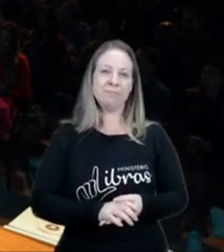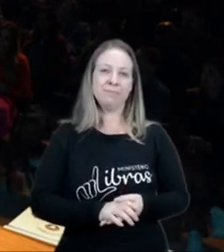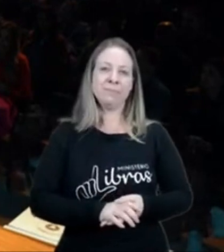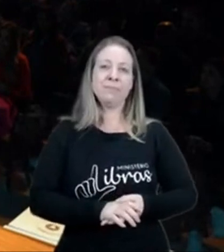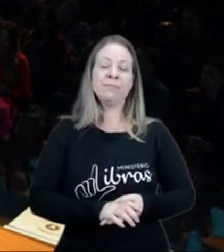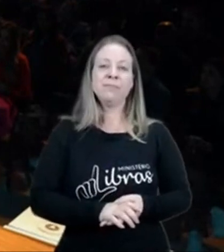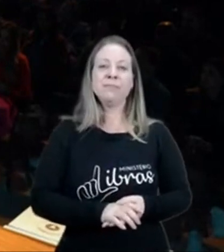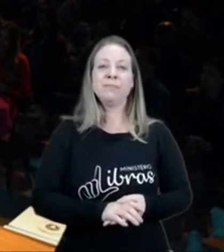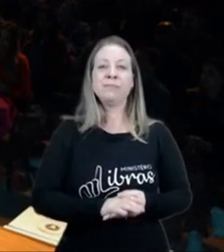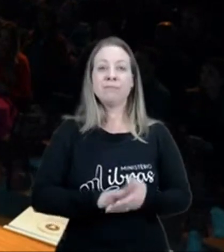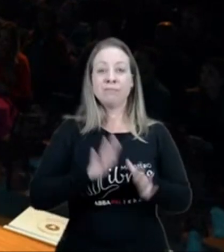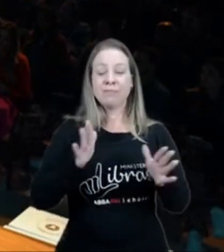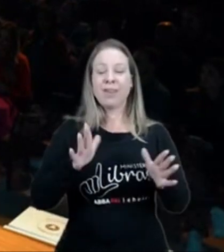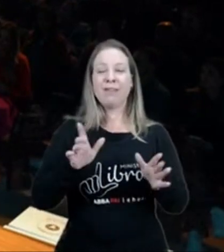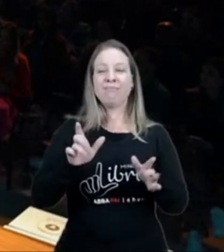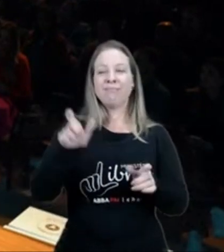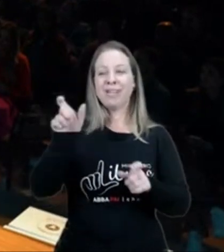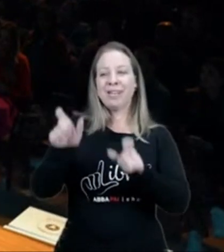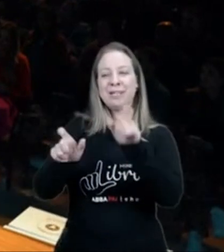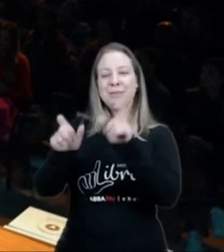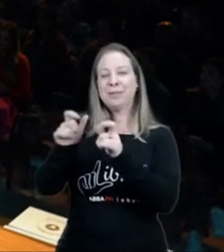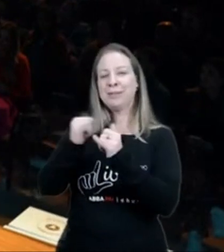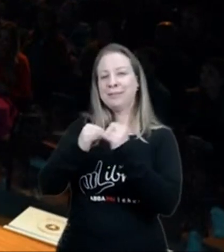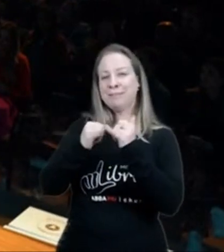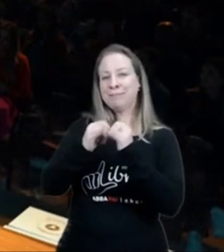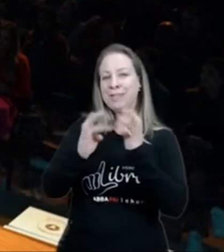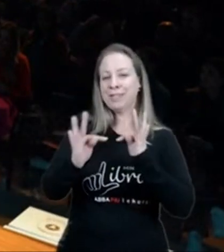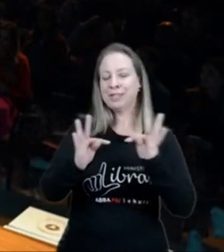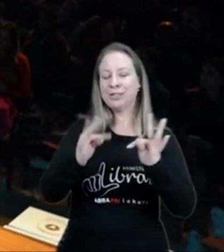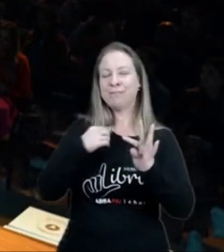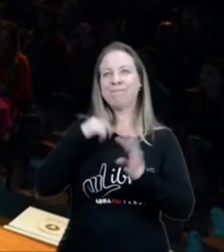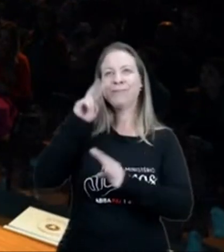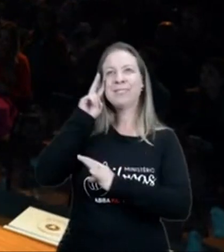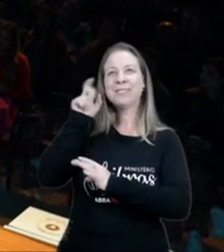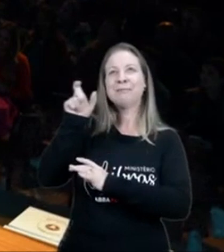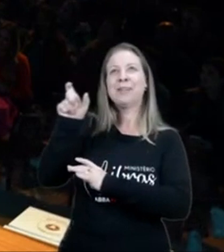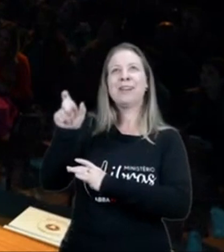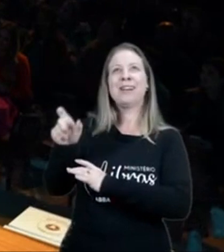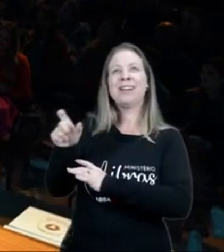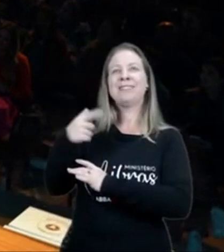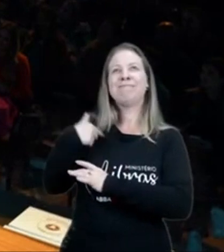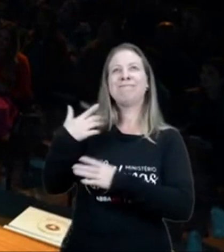só de lembrar deles, a gente se alegra, tem gente que é assim, não é?